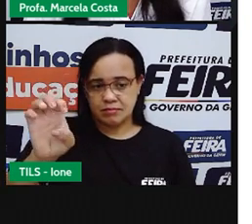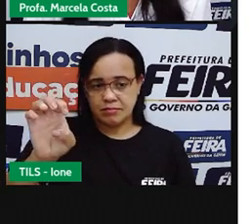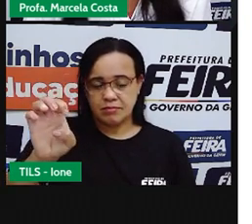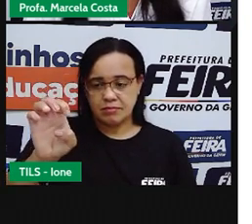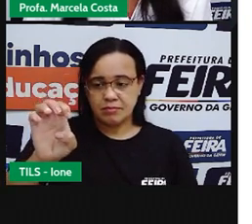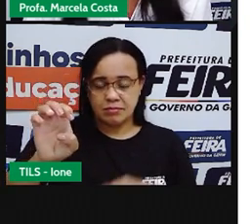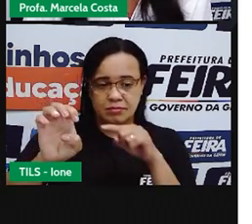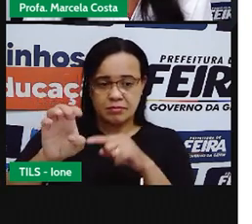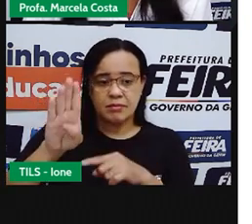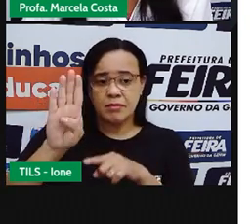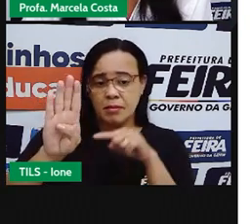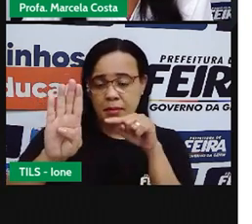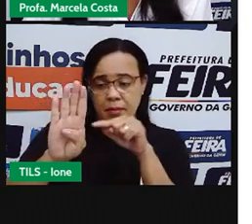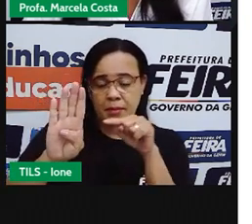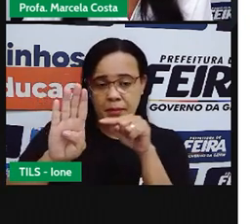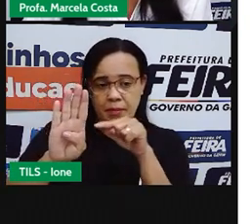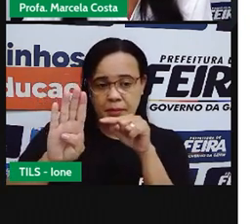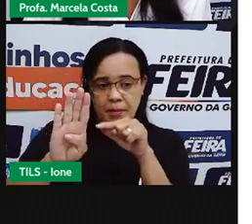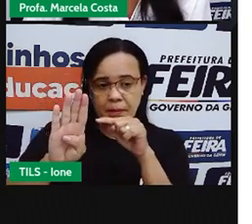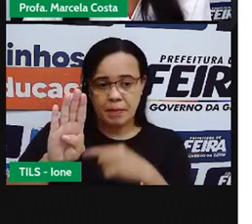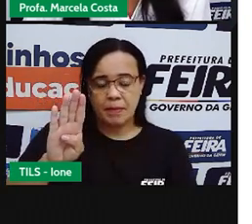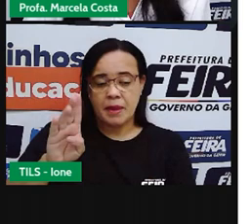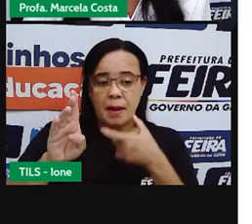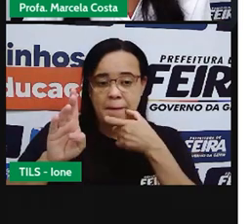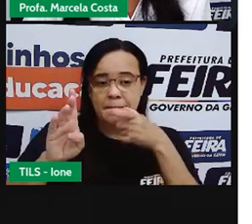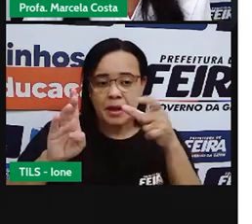Bode Começa Com a letra